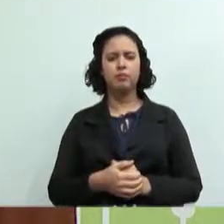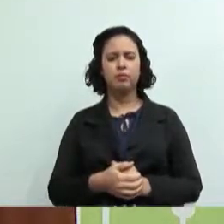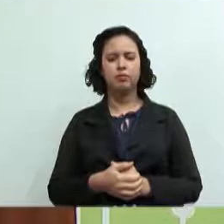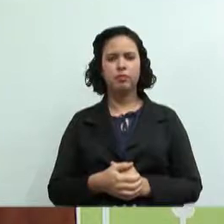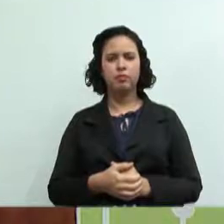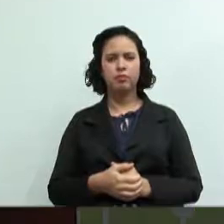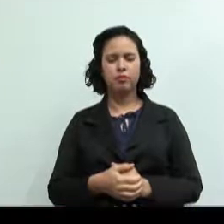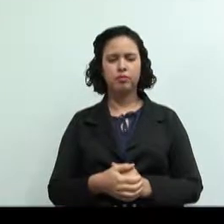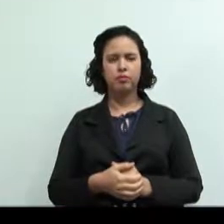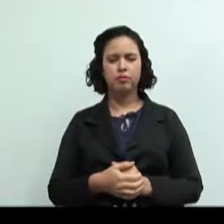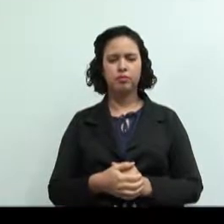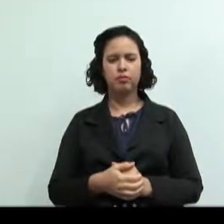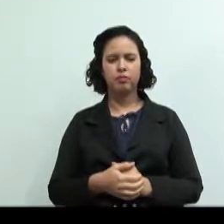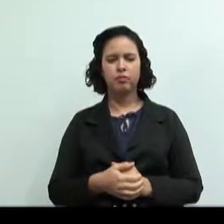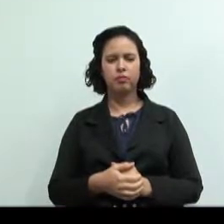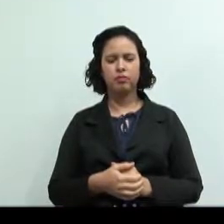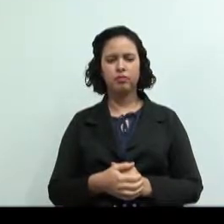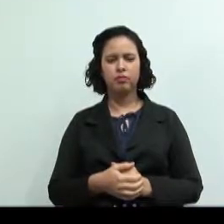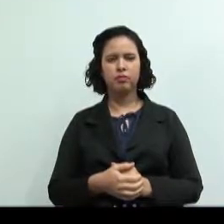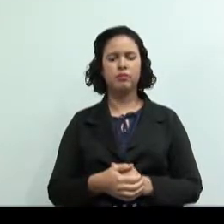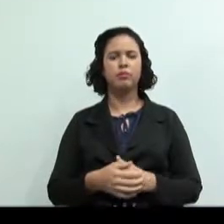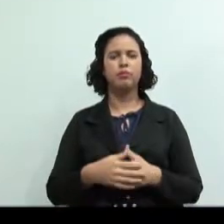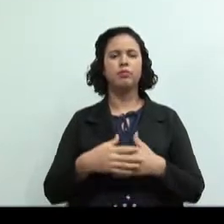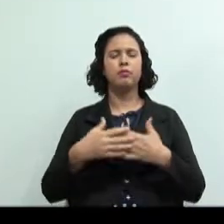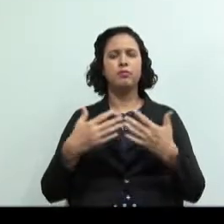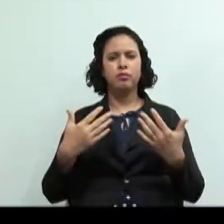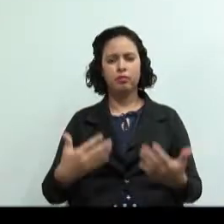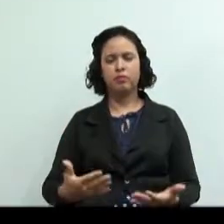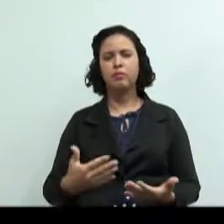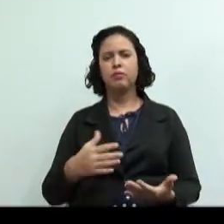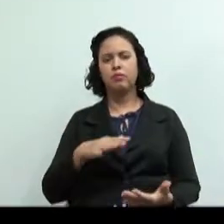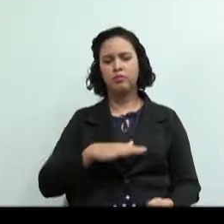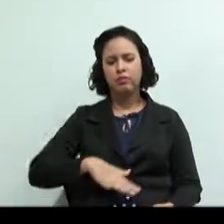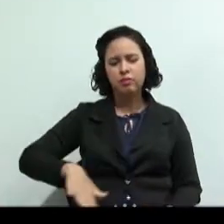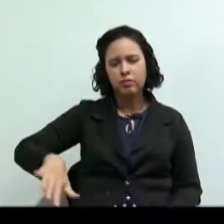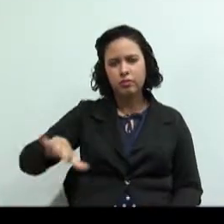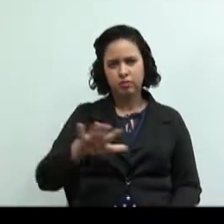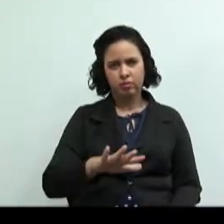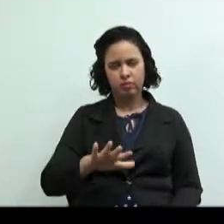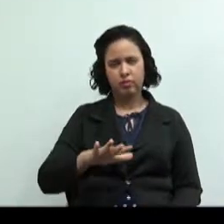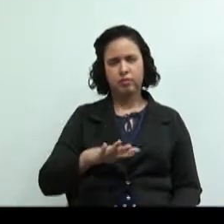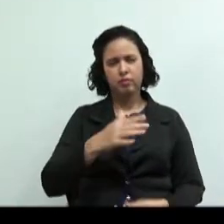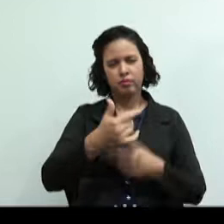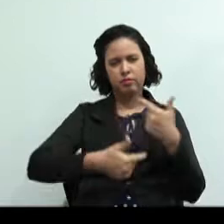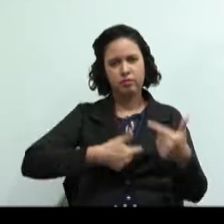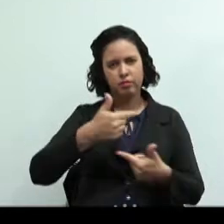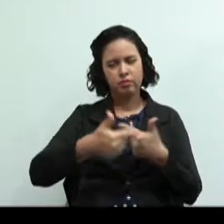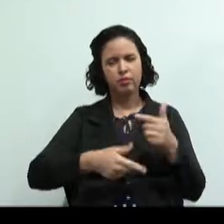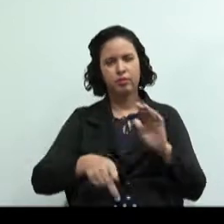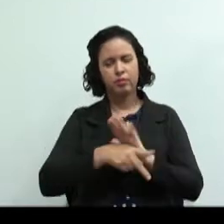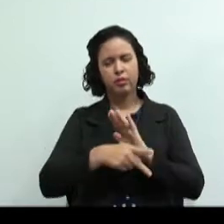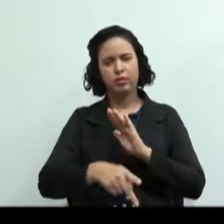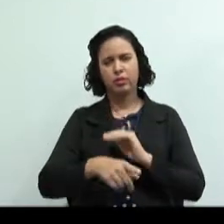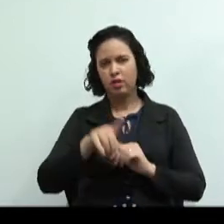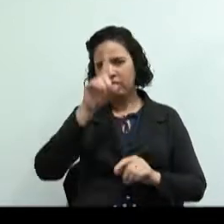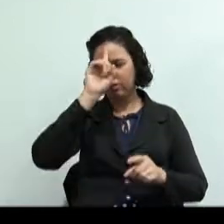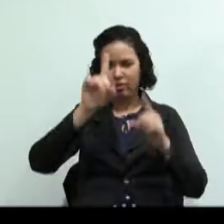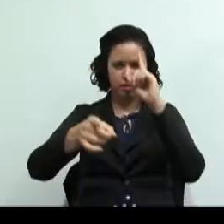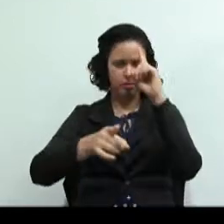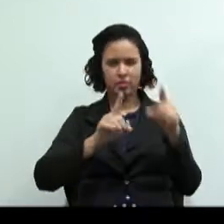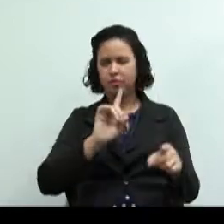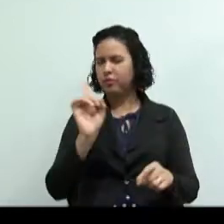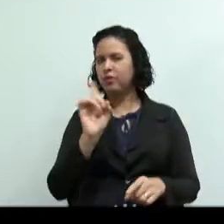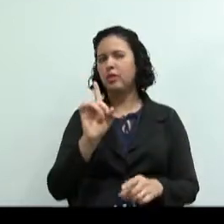A propriedade dos meios de produção é dos trabalhadores, é coletiva. Não há chefe ou proprietário,